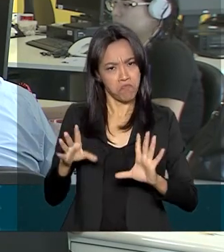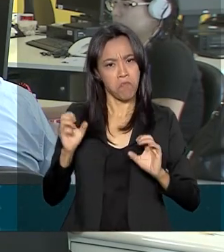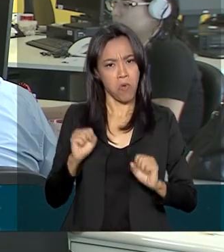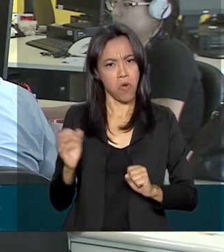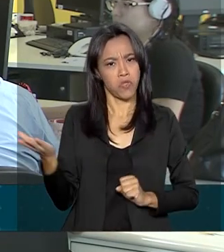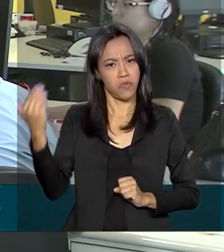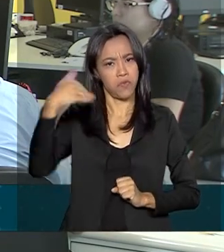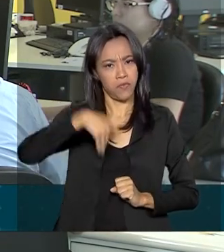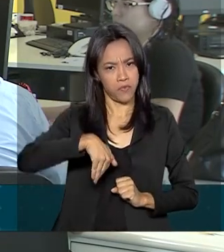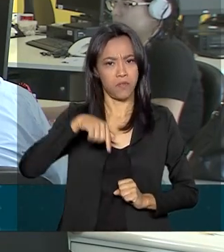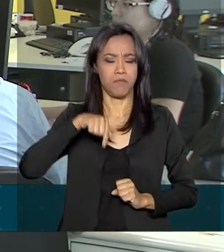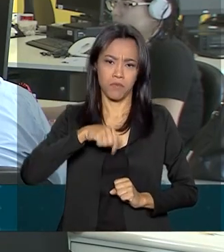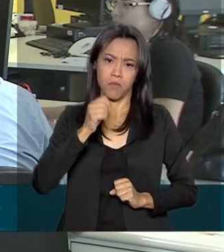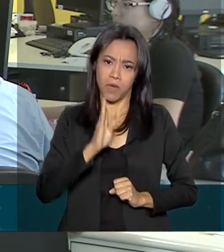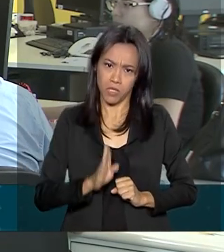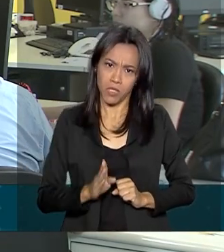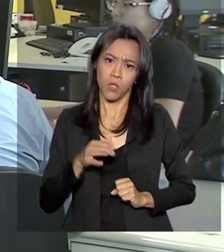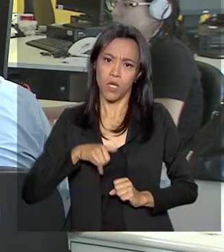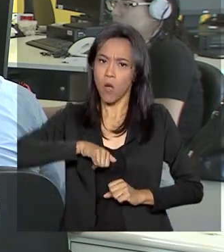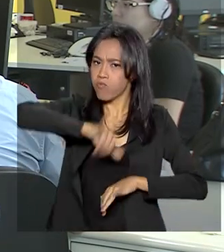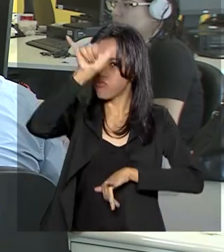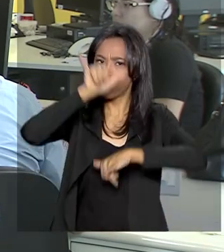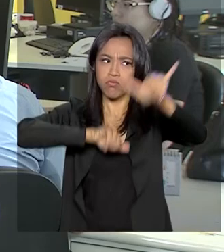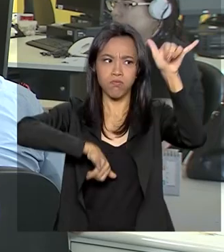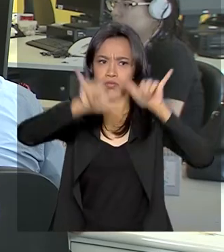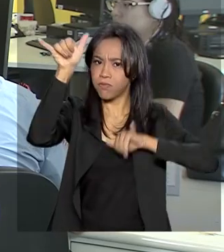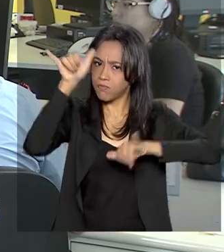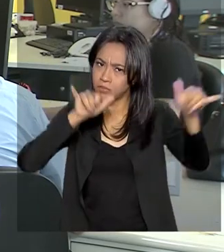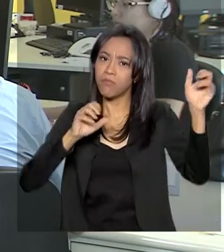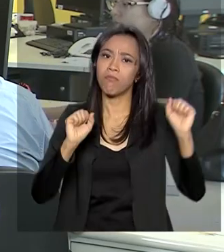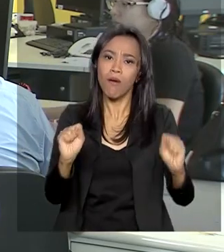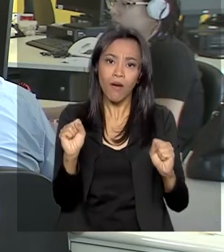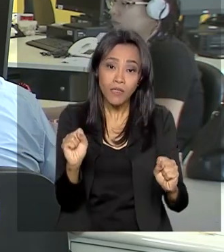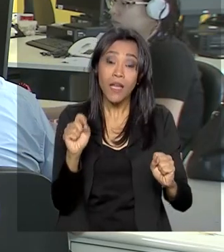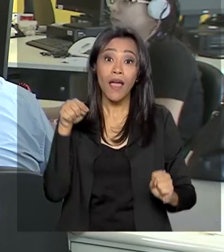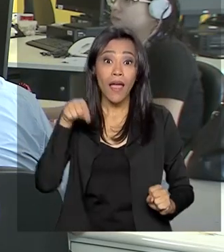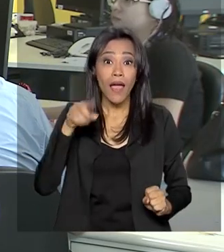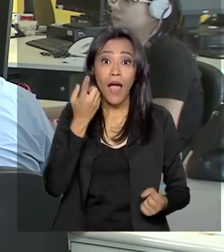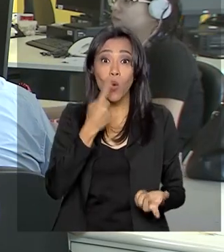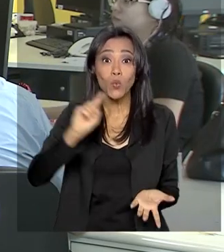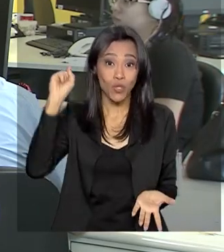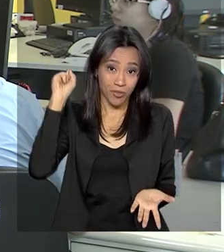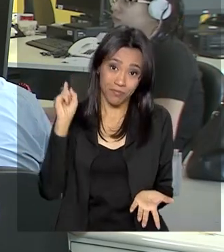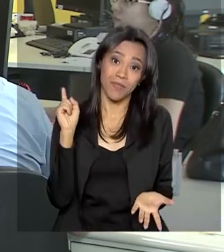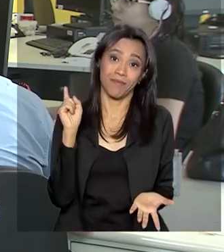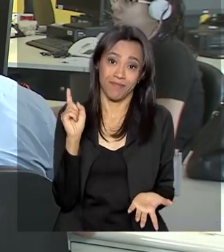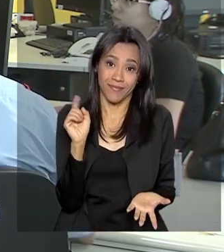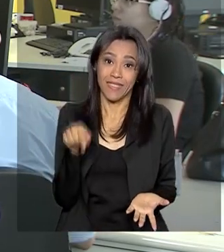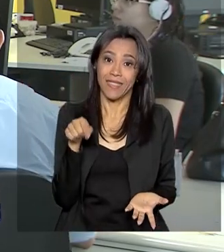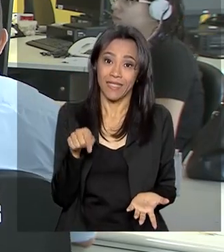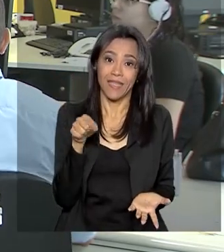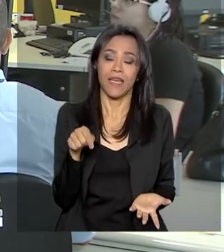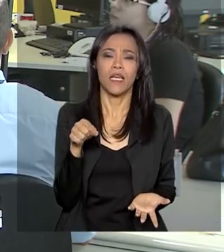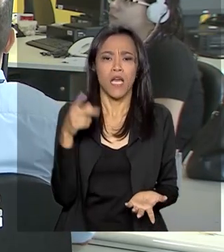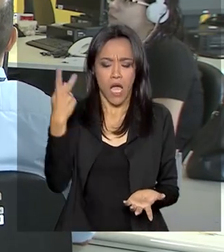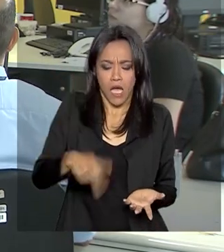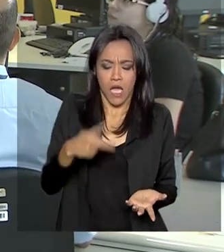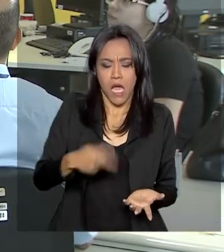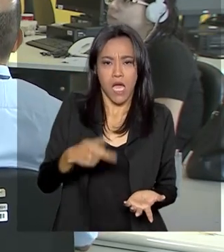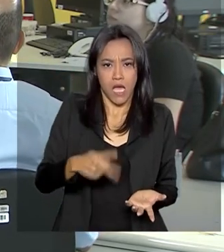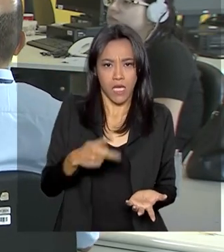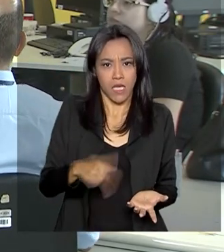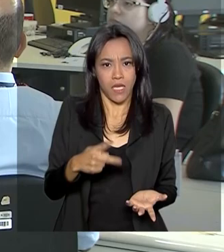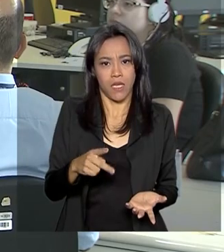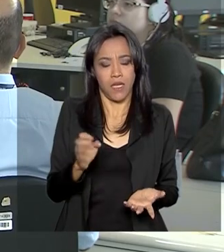operar voos internacionais no Brasil. Essa autorização é a última etapa para o início de voos de uma empresa estrangeira aqui no país.